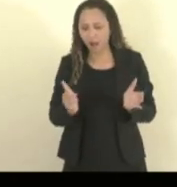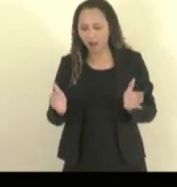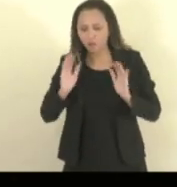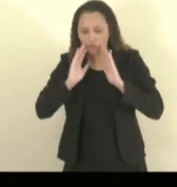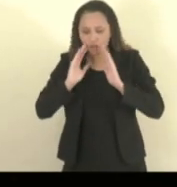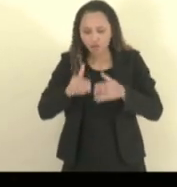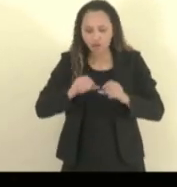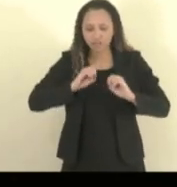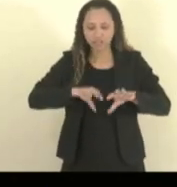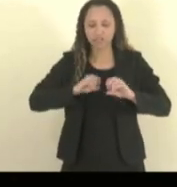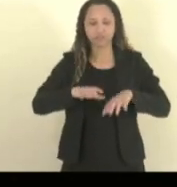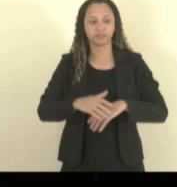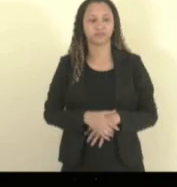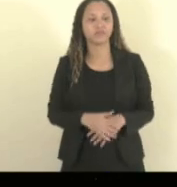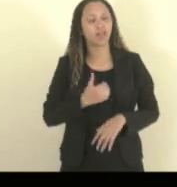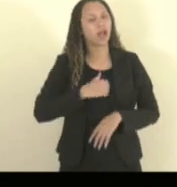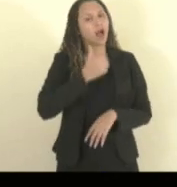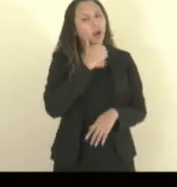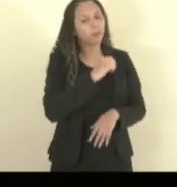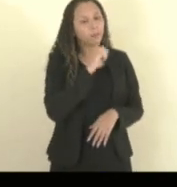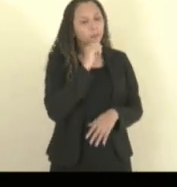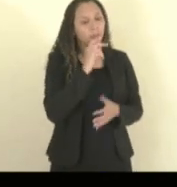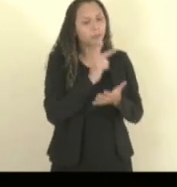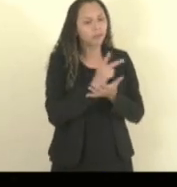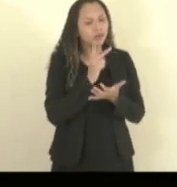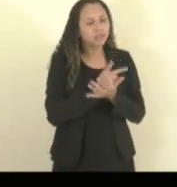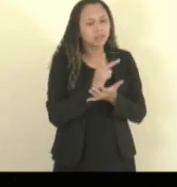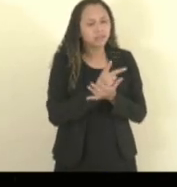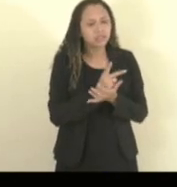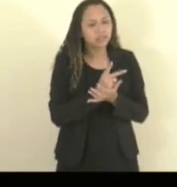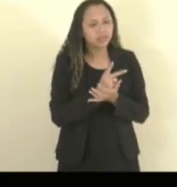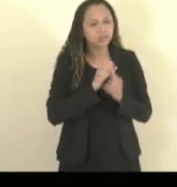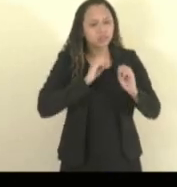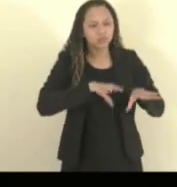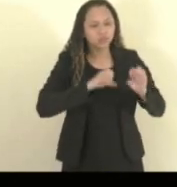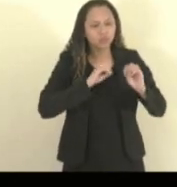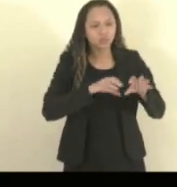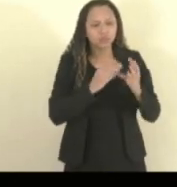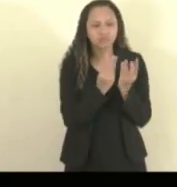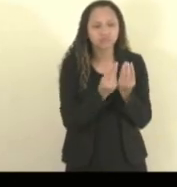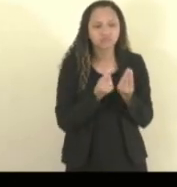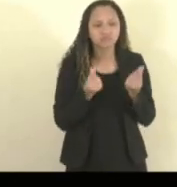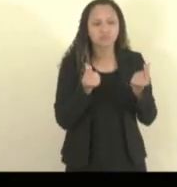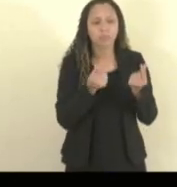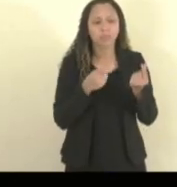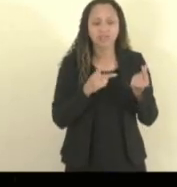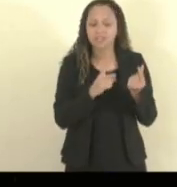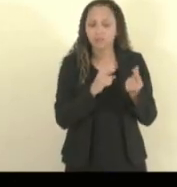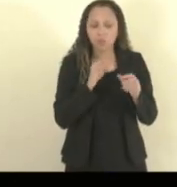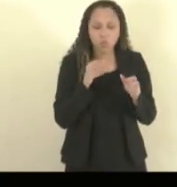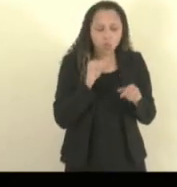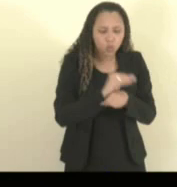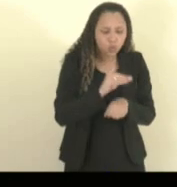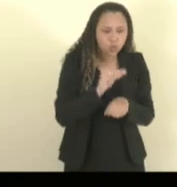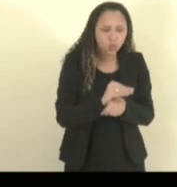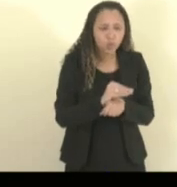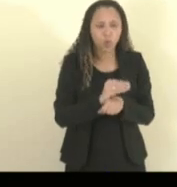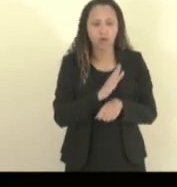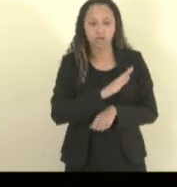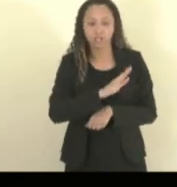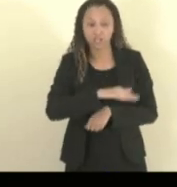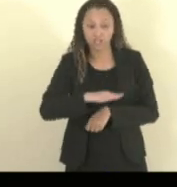sempre foi uma educadora na essência. Além dela ensinar, ela sempre cuidou muito de crianças carentes. Lá na